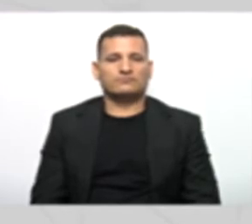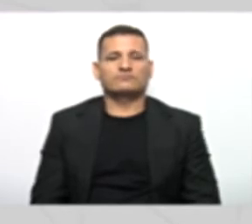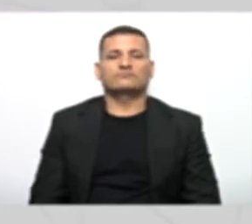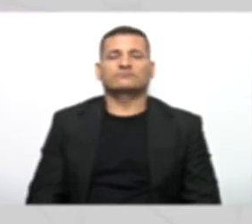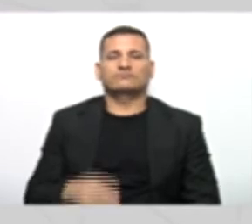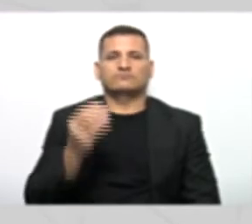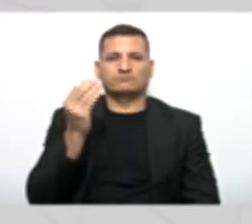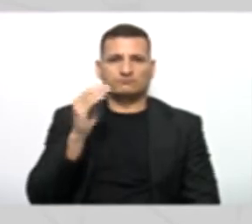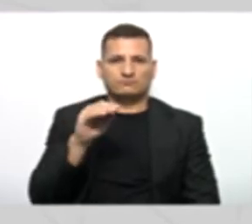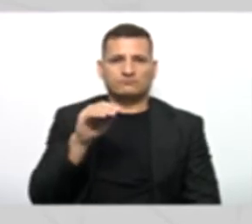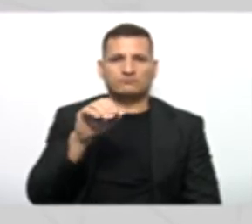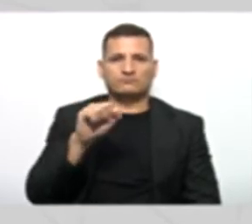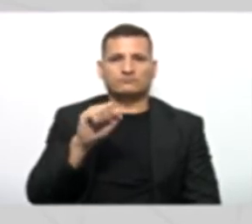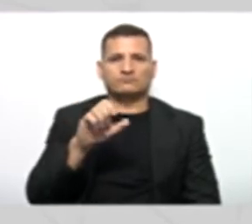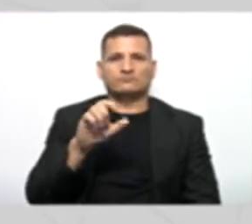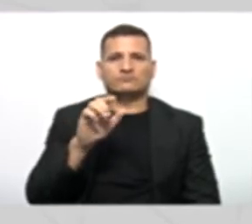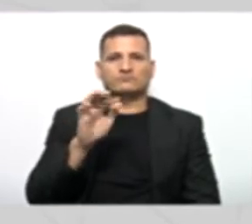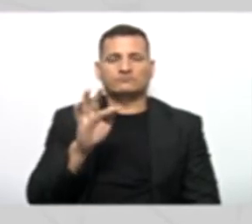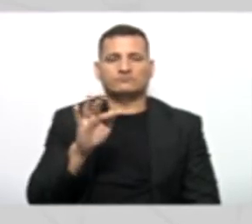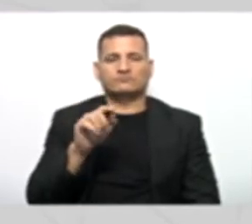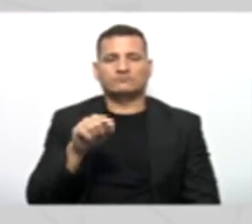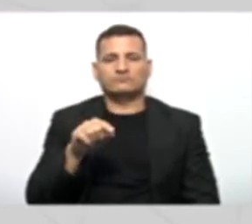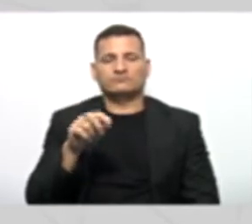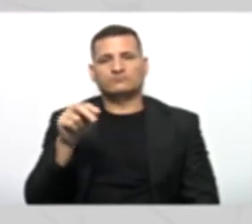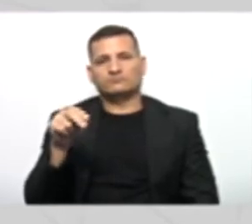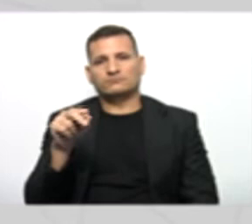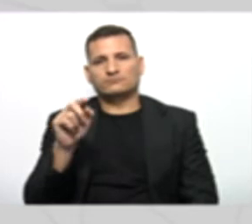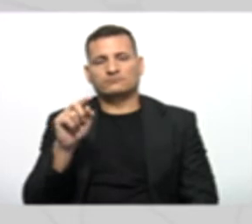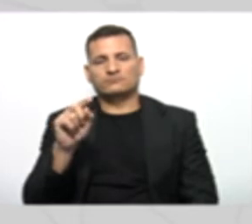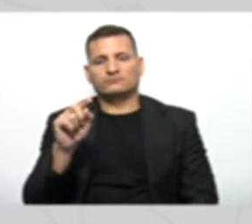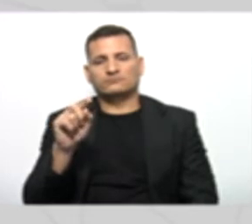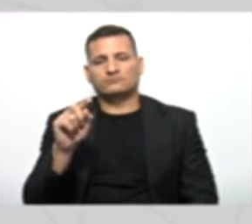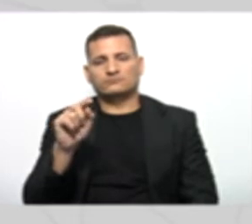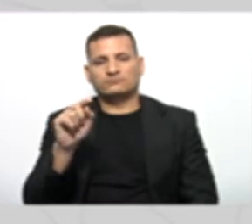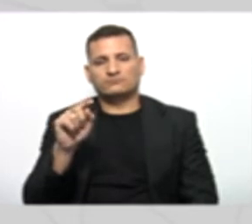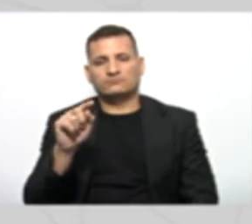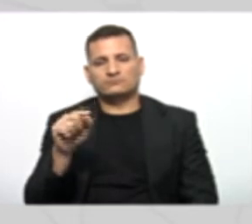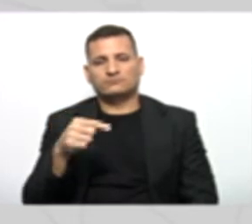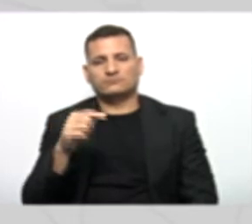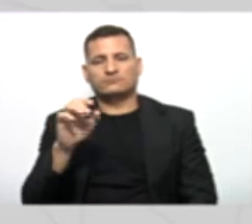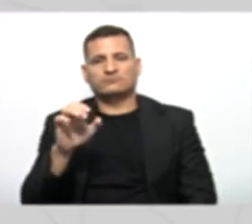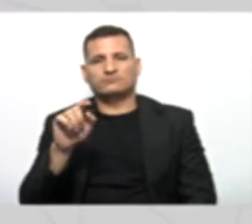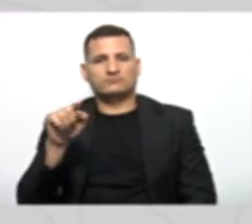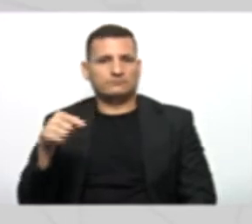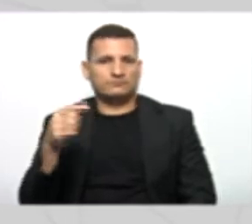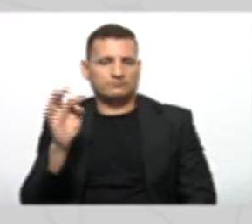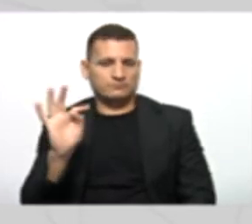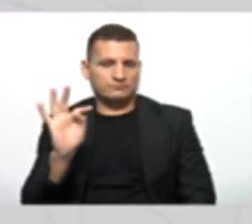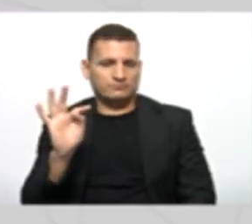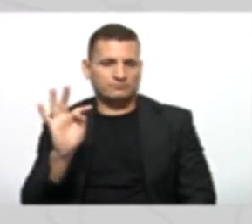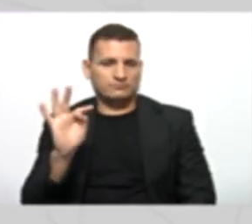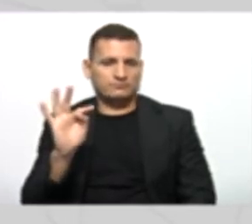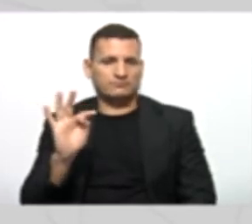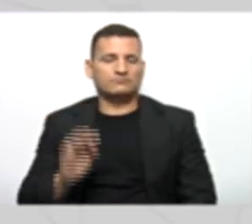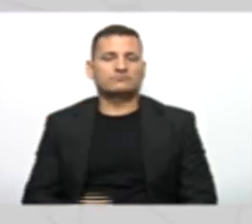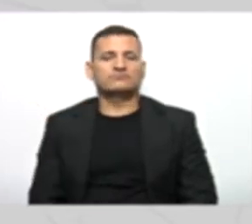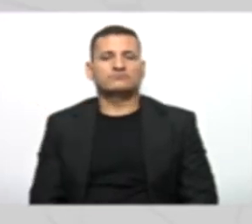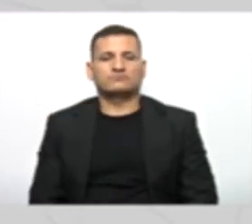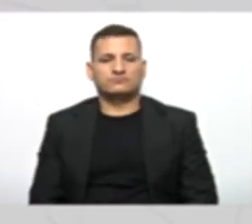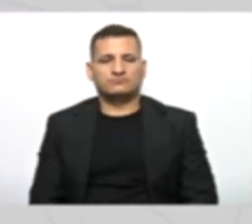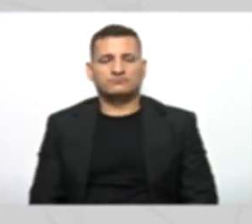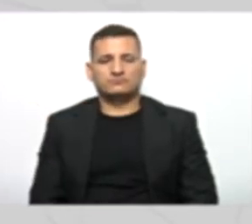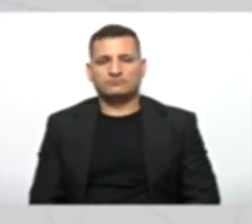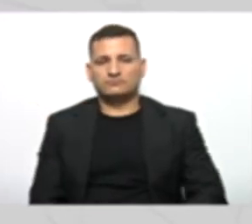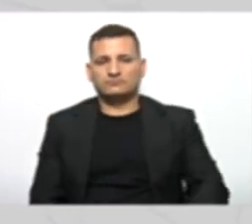Self N Do nome E do endereço E T do telefone Que tá lá São as características Da nossa classe Pessoa